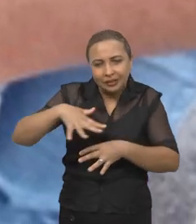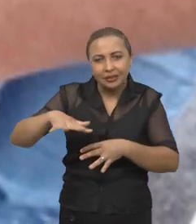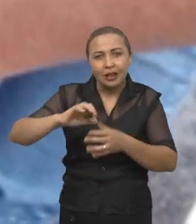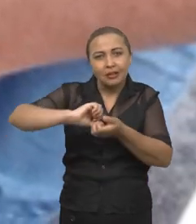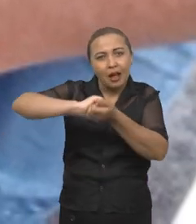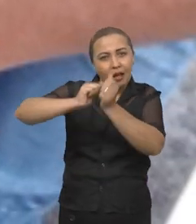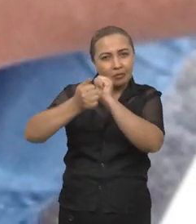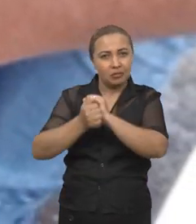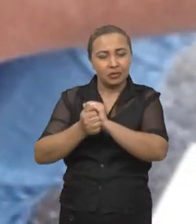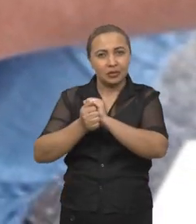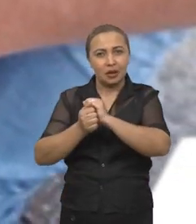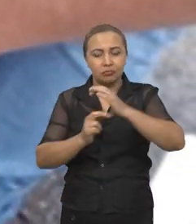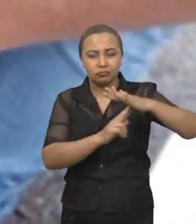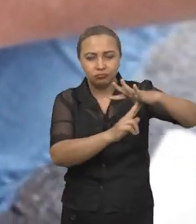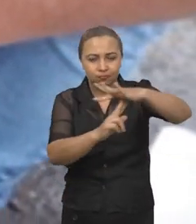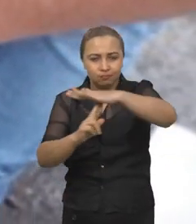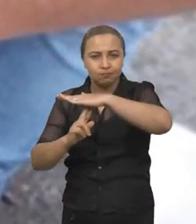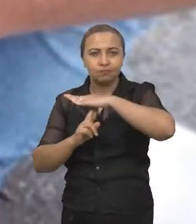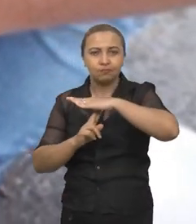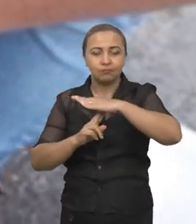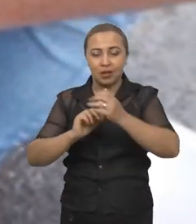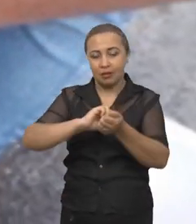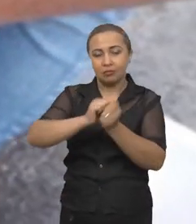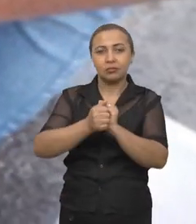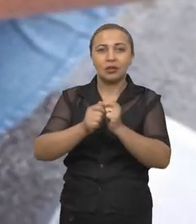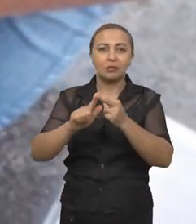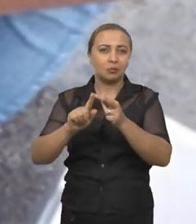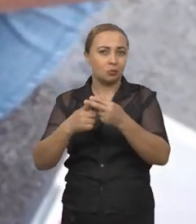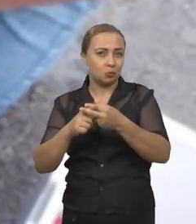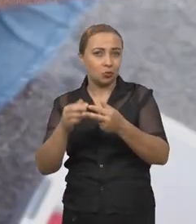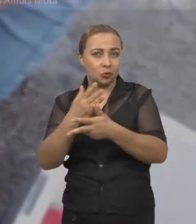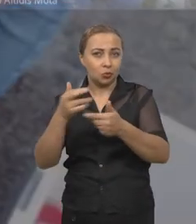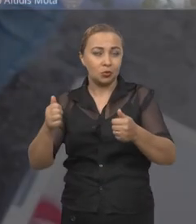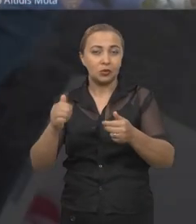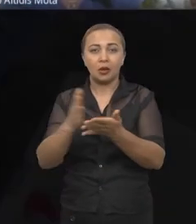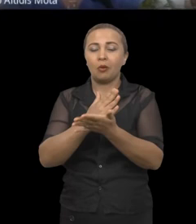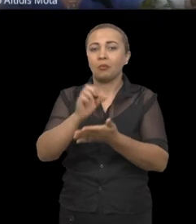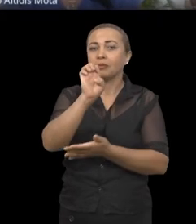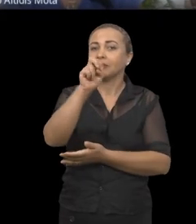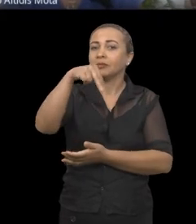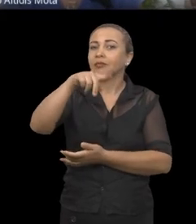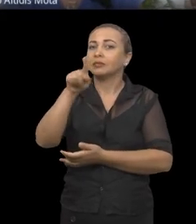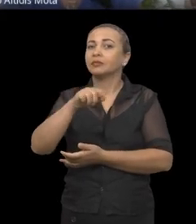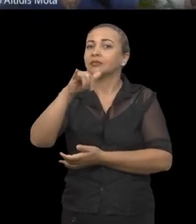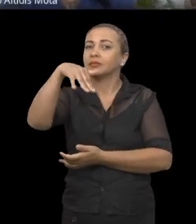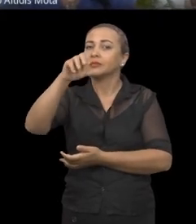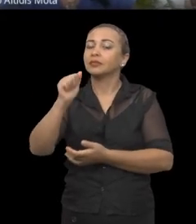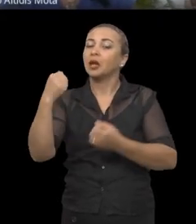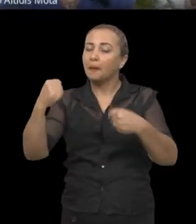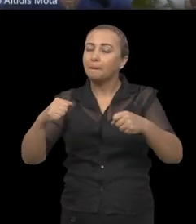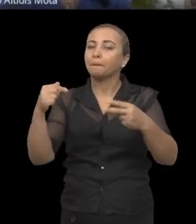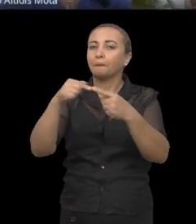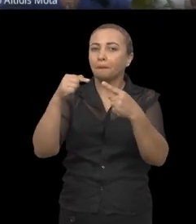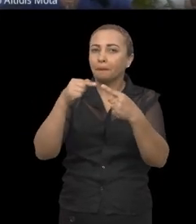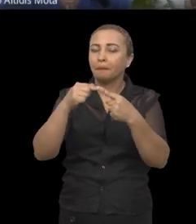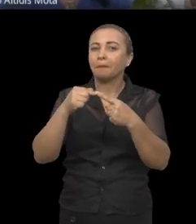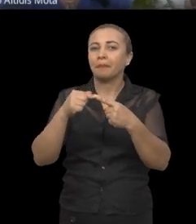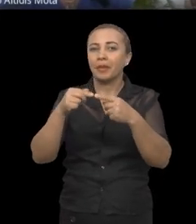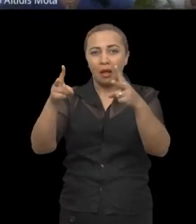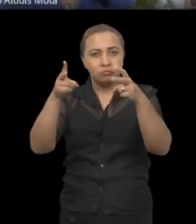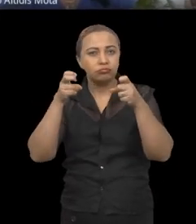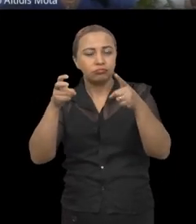têm uma adaptação e produzem alguns tipos de enzimas. E essas enzimas podem ser aplicadas em